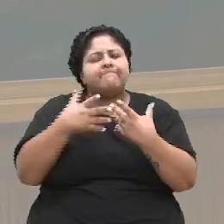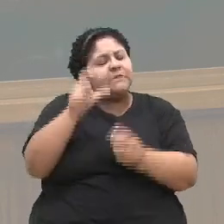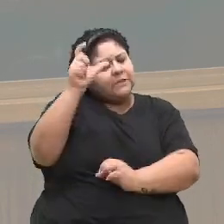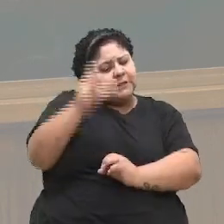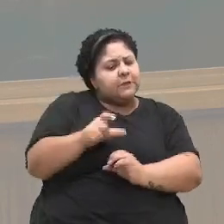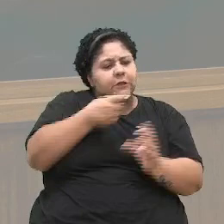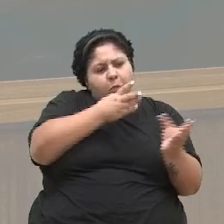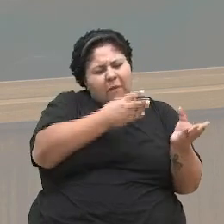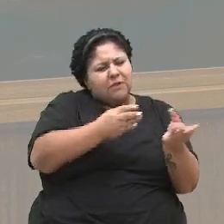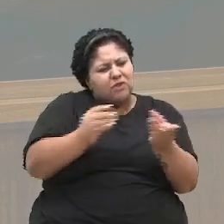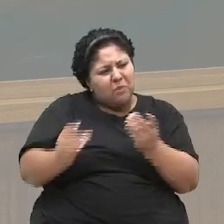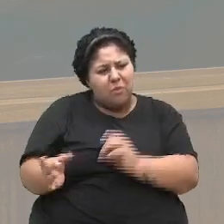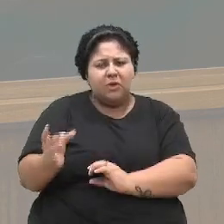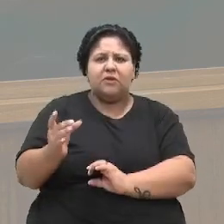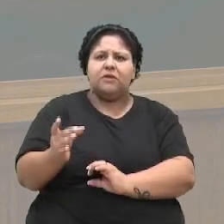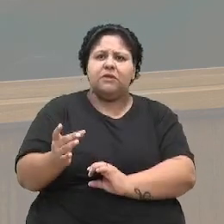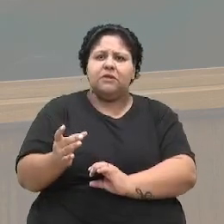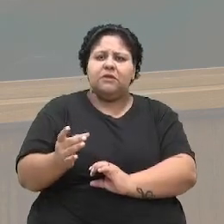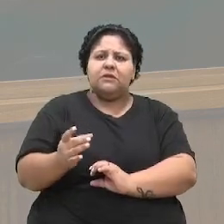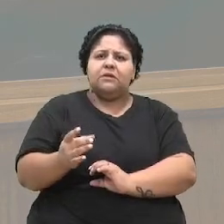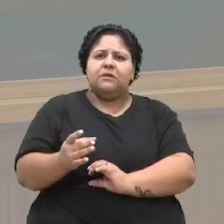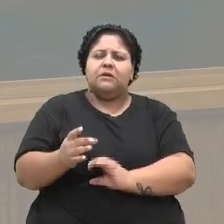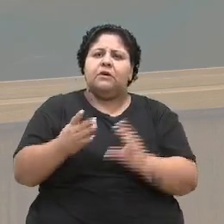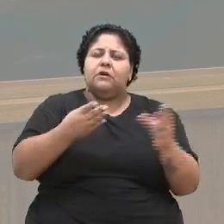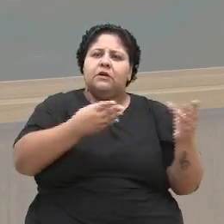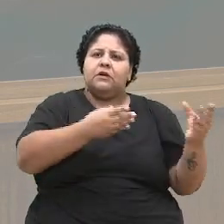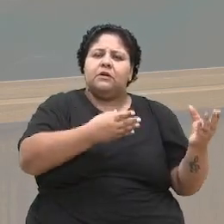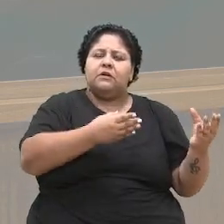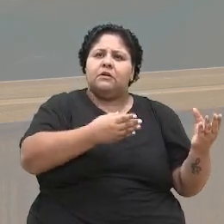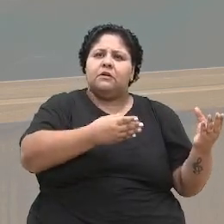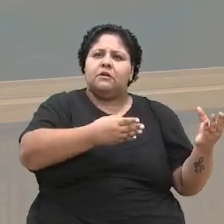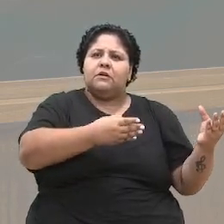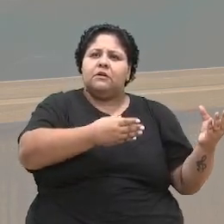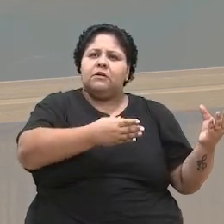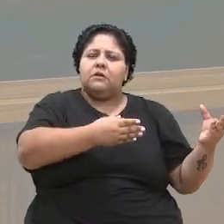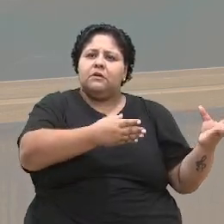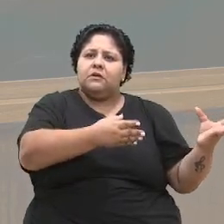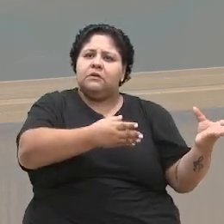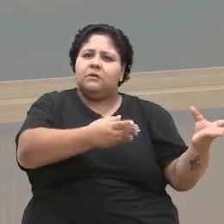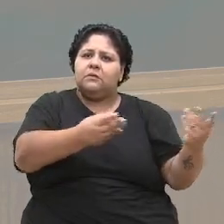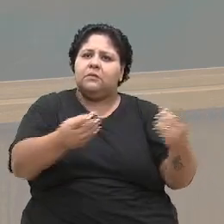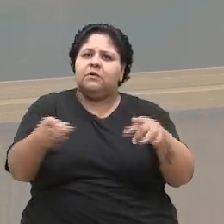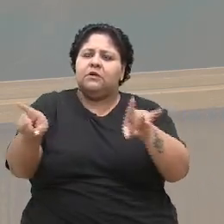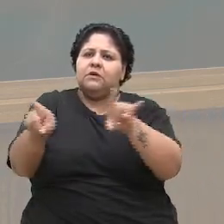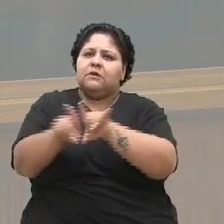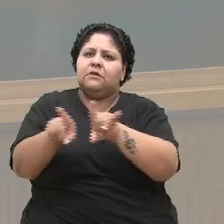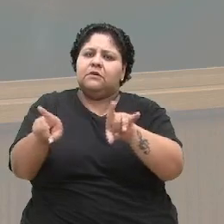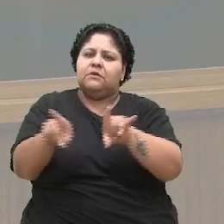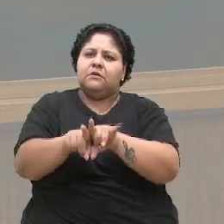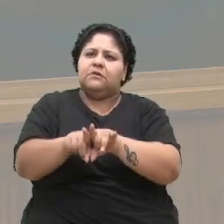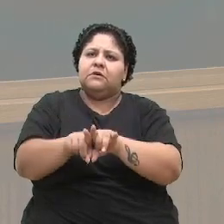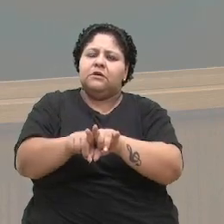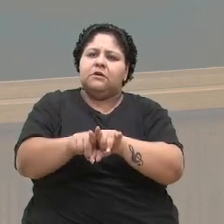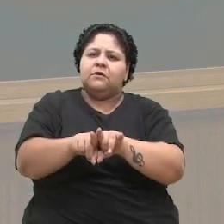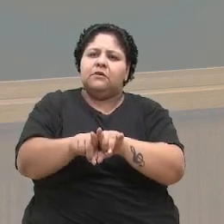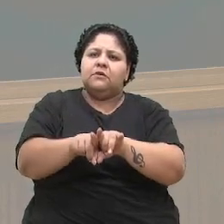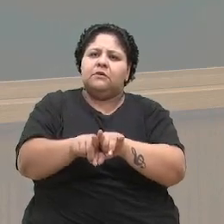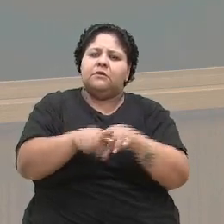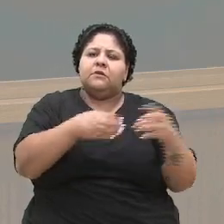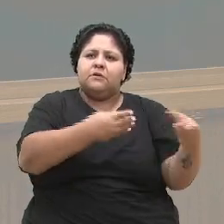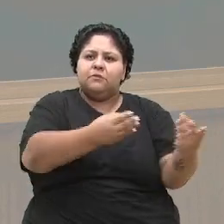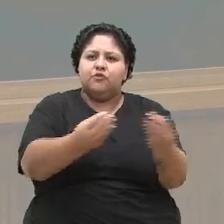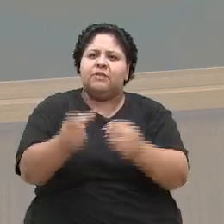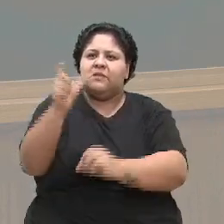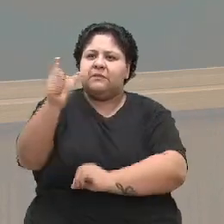muito presente na cidade de Caxias do Sul, na minha vida, e tenho certeza de muitos e muitas